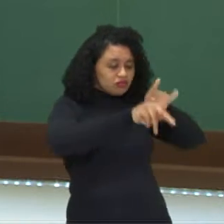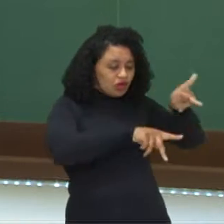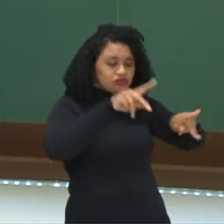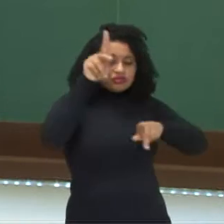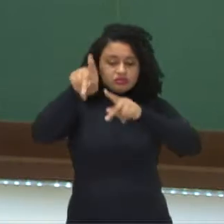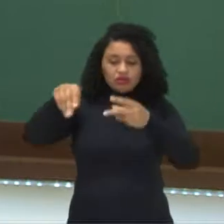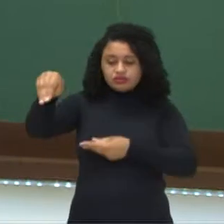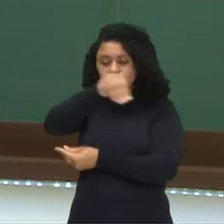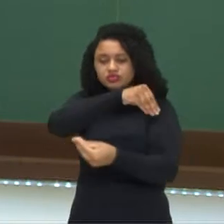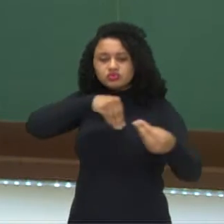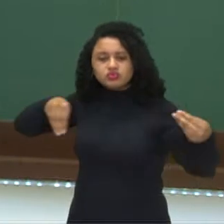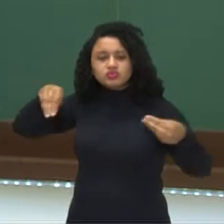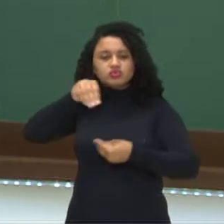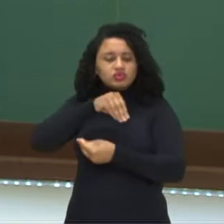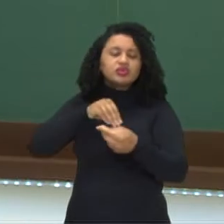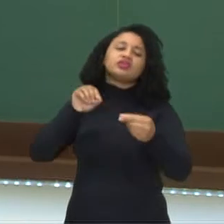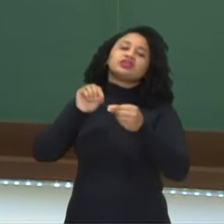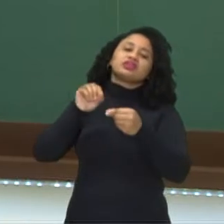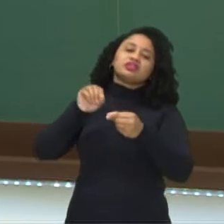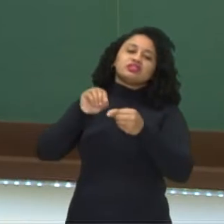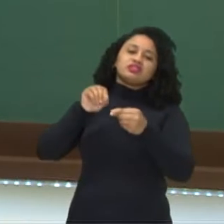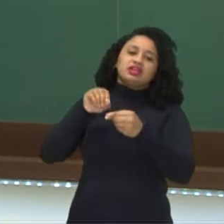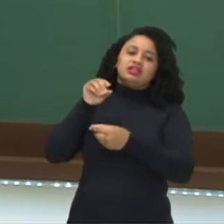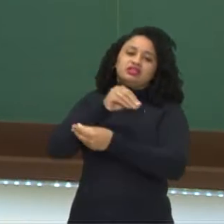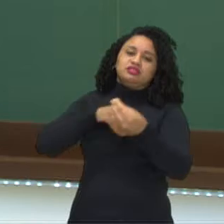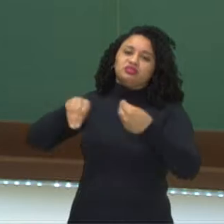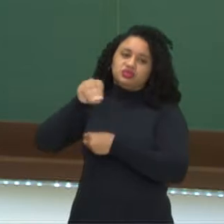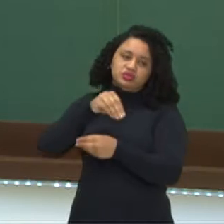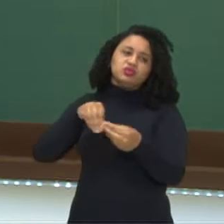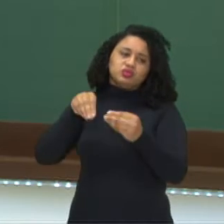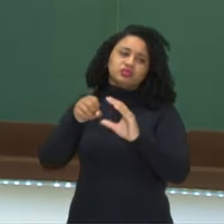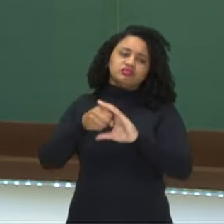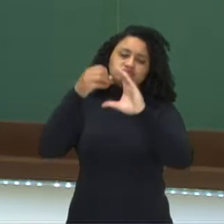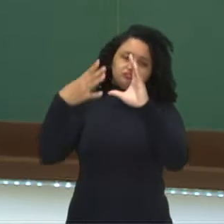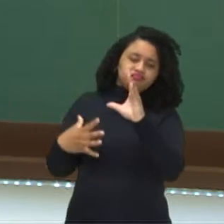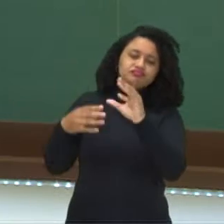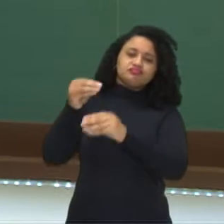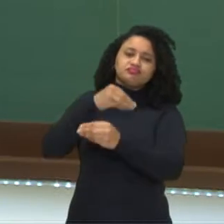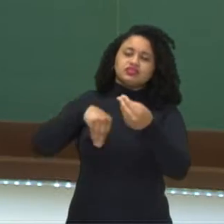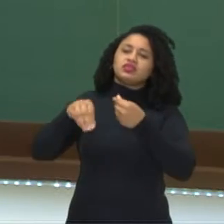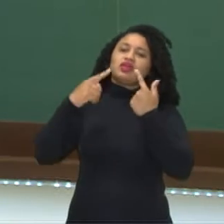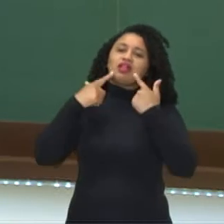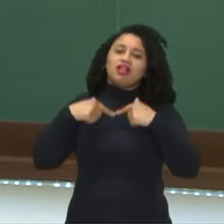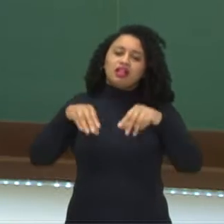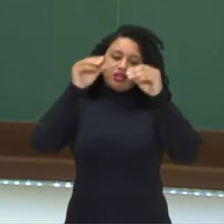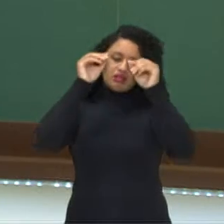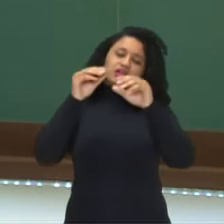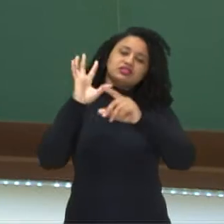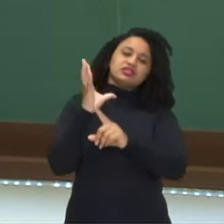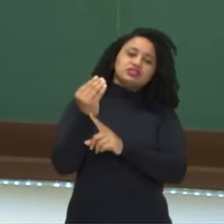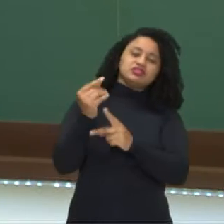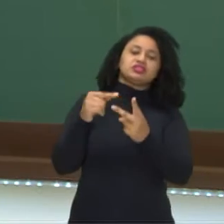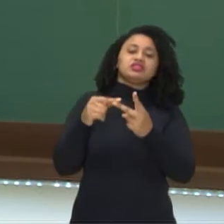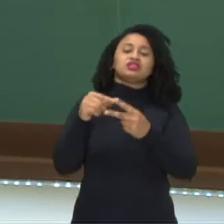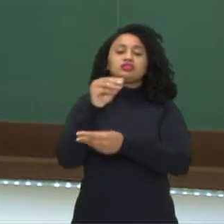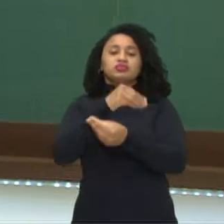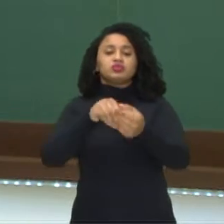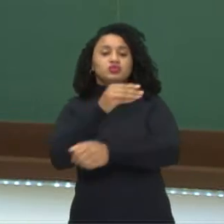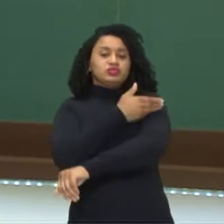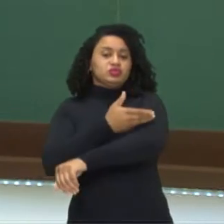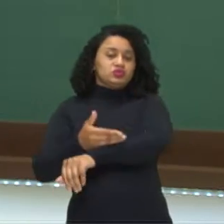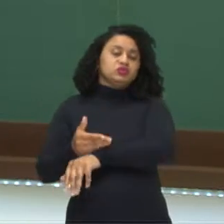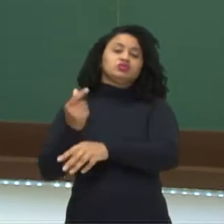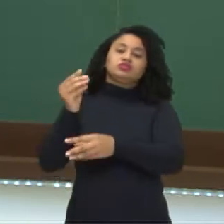diferentes que vai trazer a miscigenação, né? Então, mistura de linguagens artísticas, costumes, né?